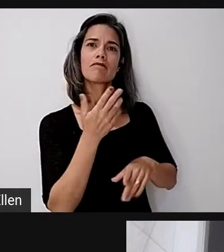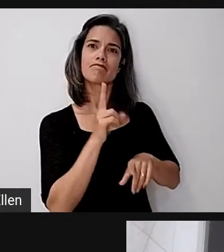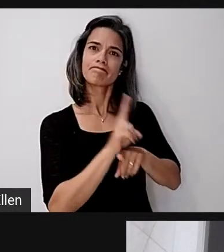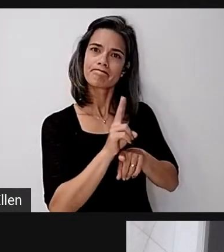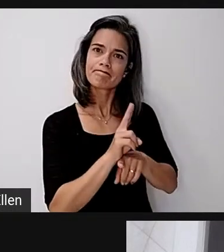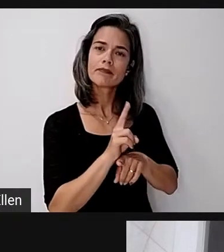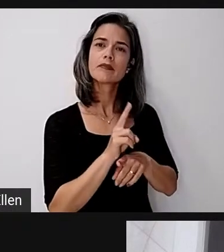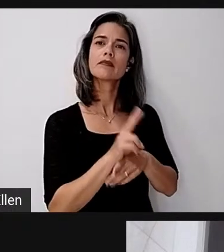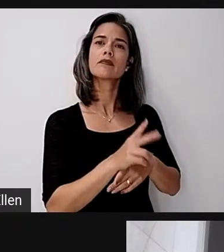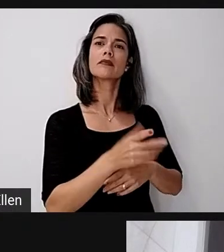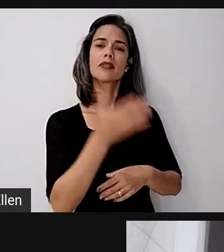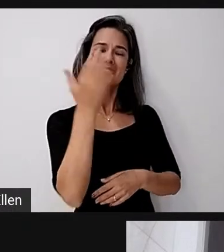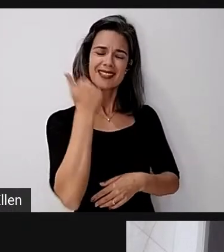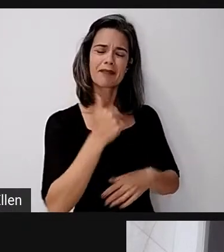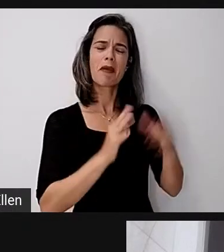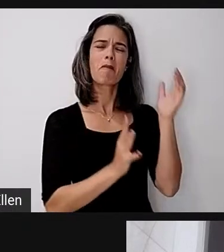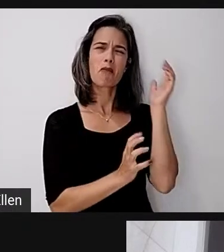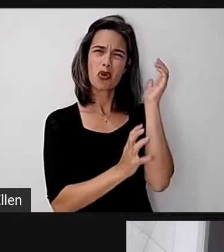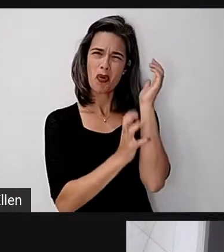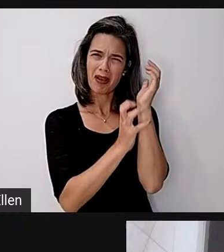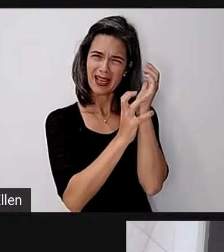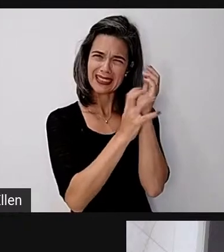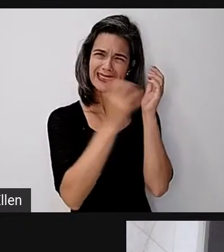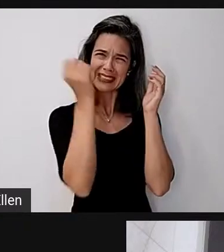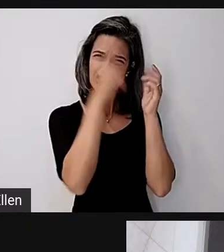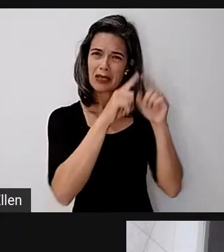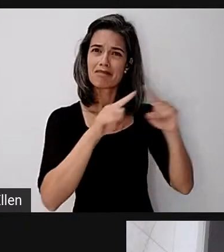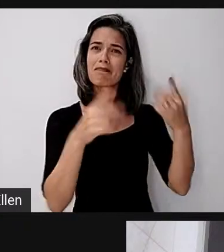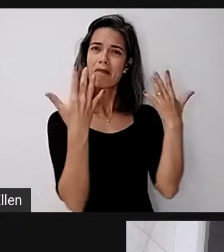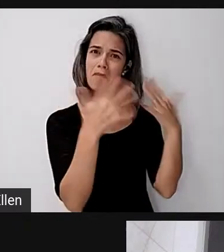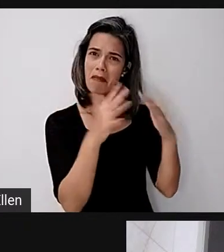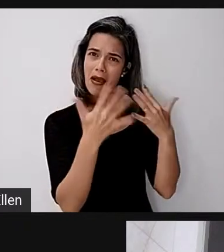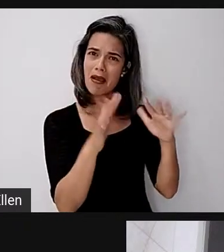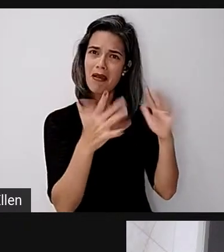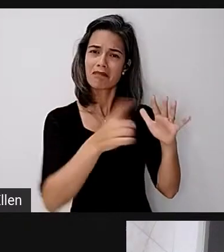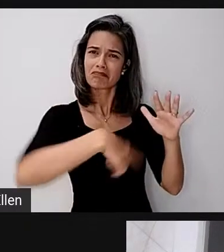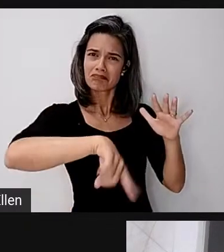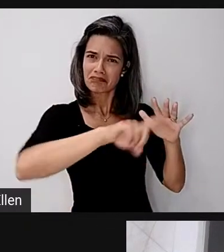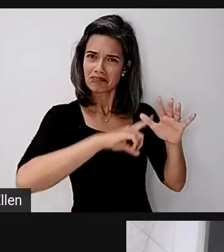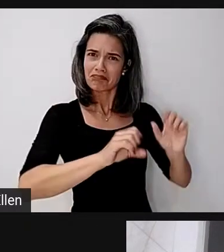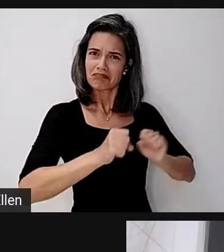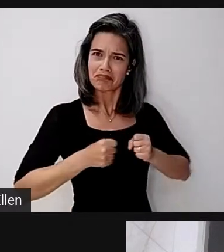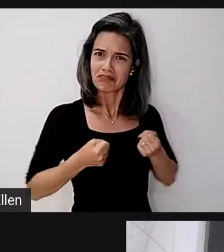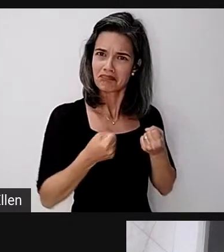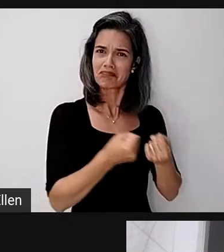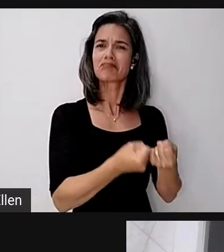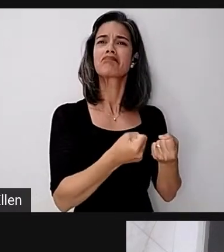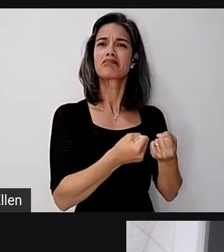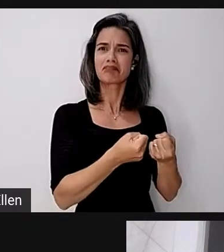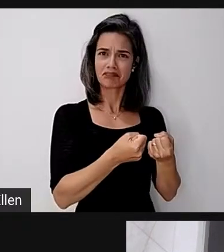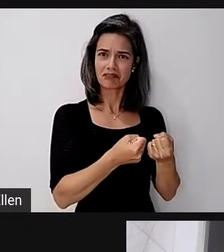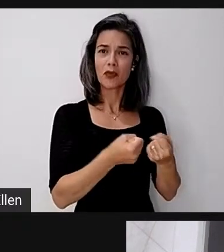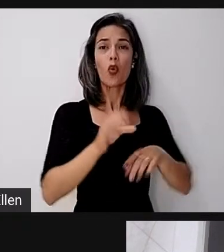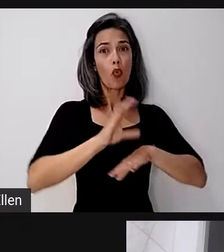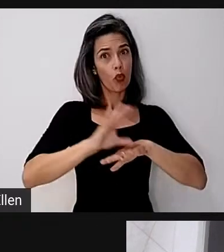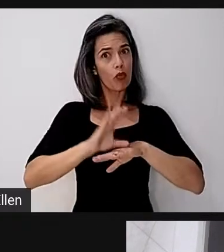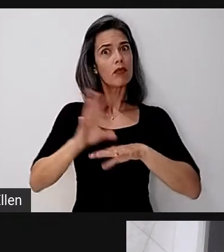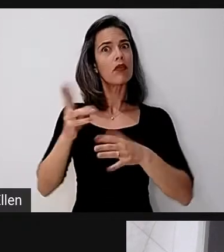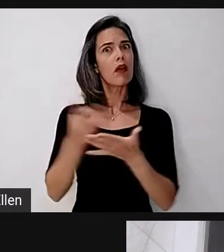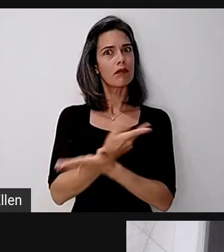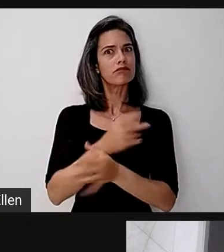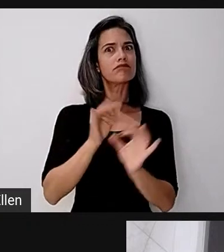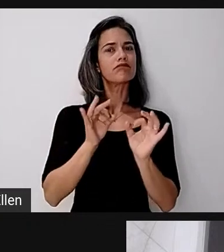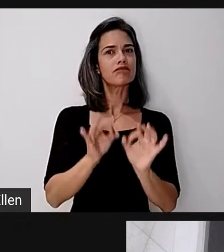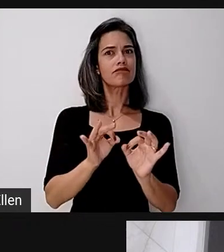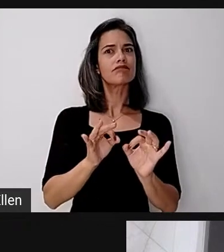processo muito burocrático, mas, assim, eu quero parabenizar vocês pela dedicação, pelo empenho, o curso está acontecendo, assim, pelo